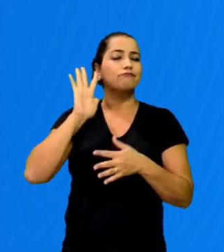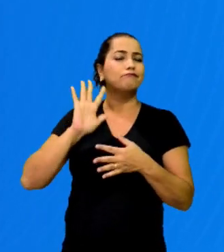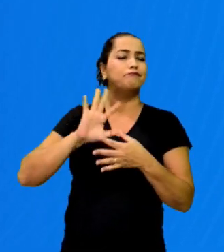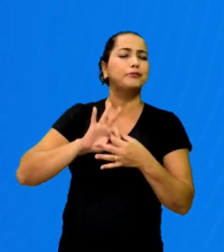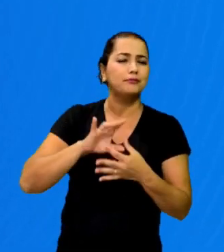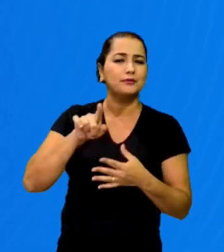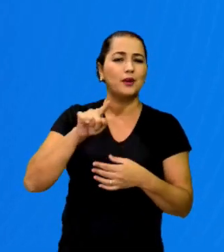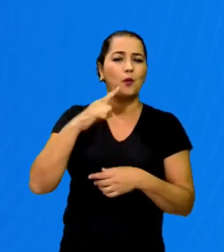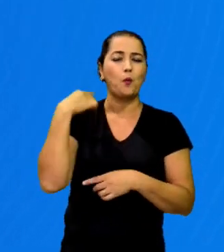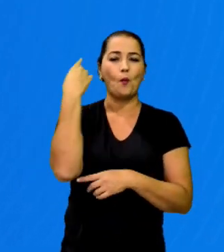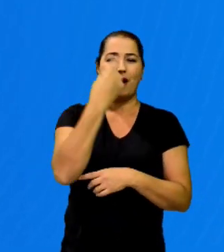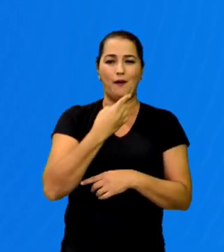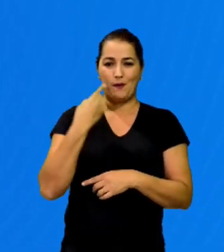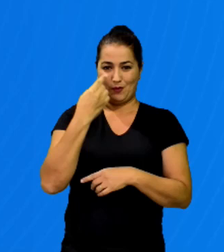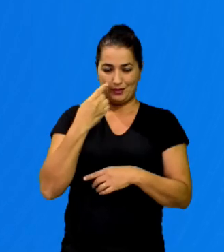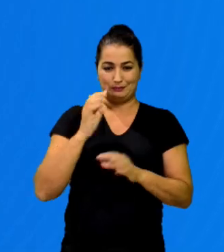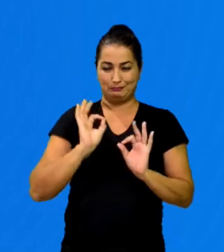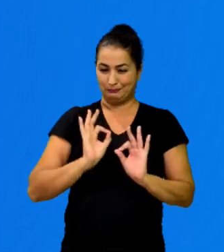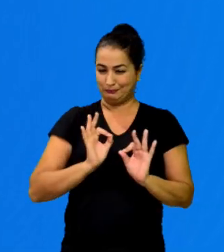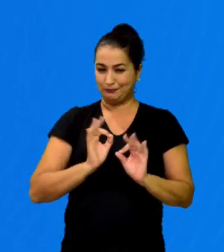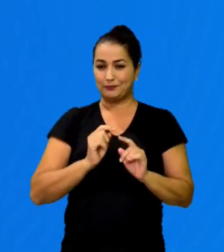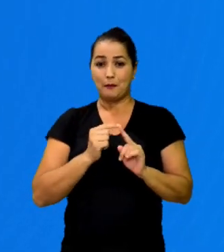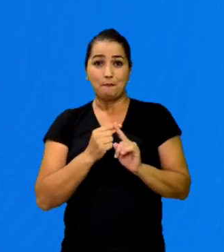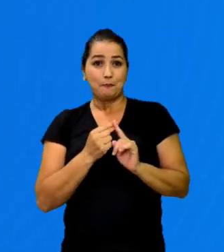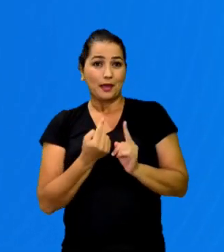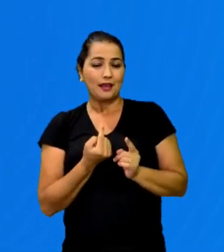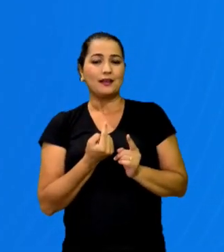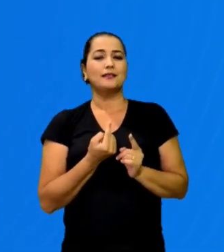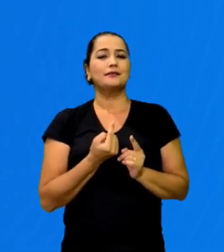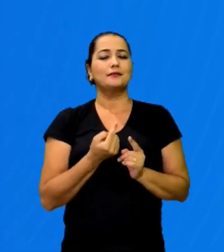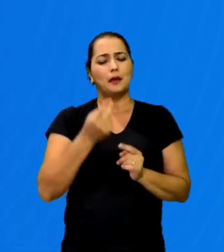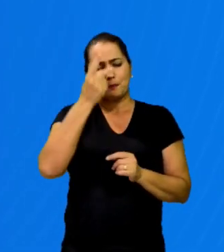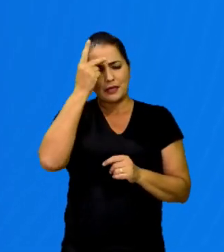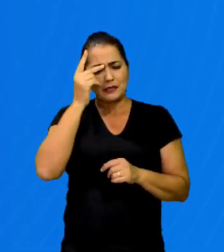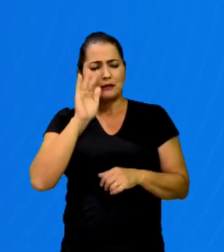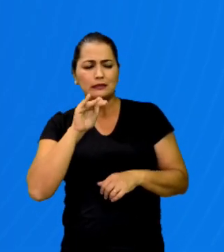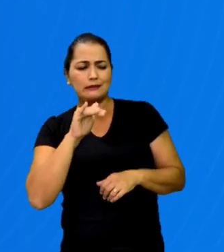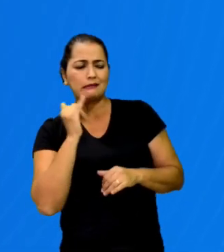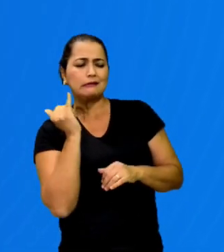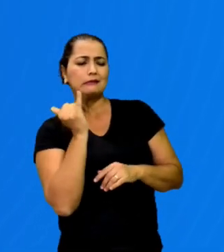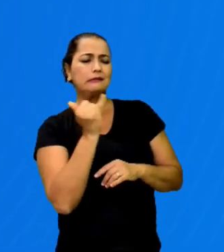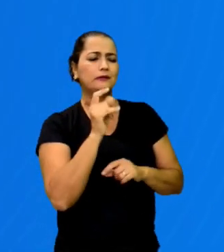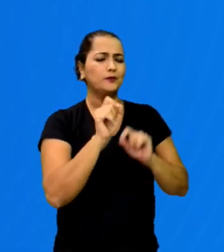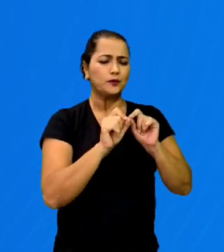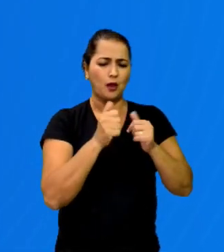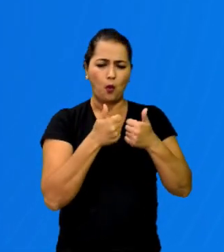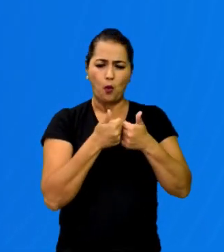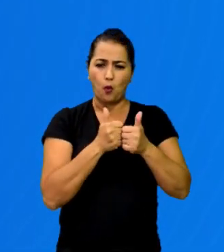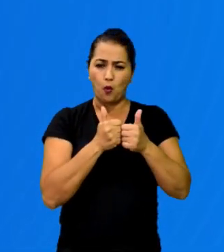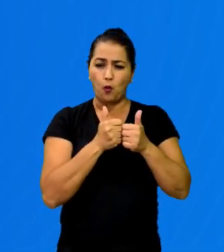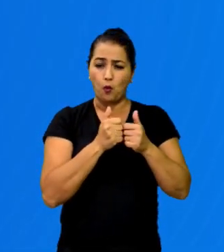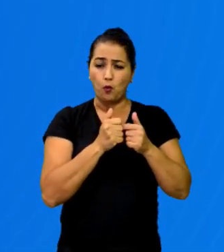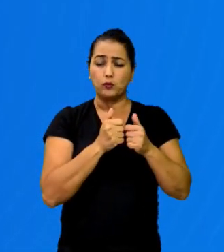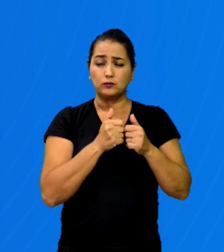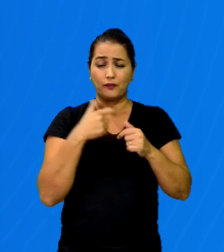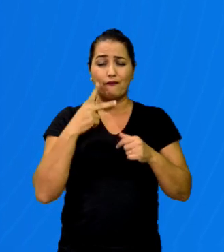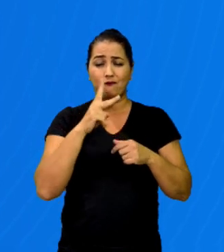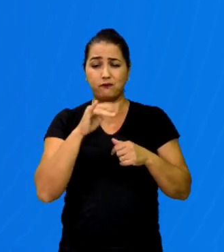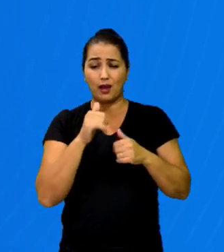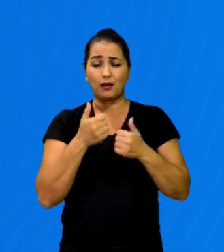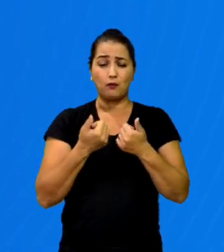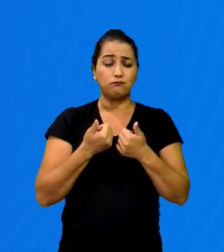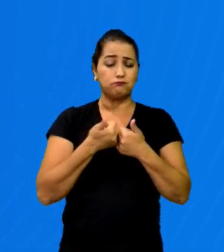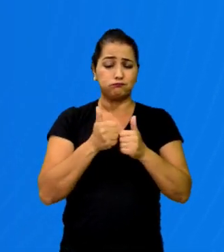de duração. Mas, quando alguém fala que o percurso do ônibus vai durar 90